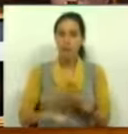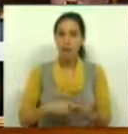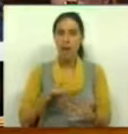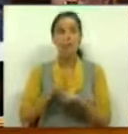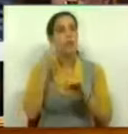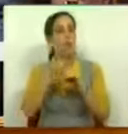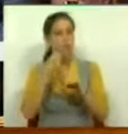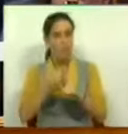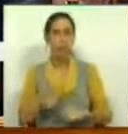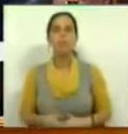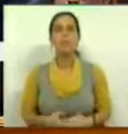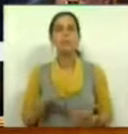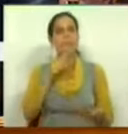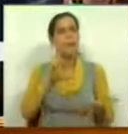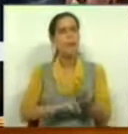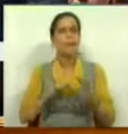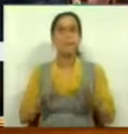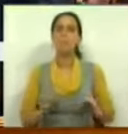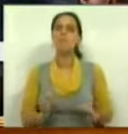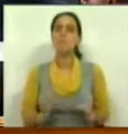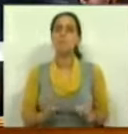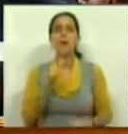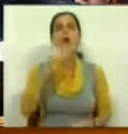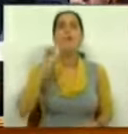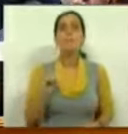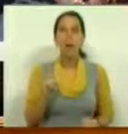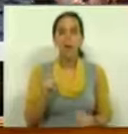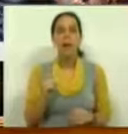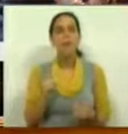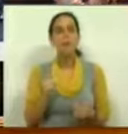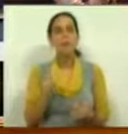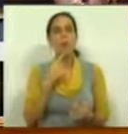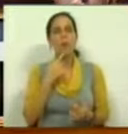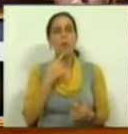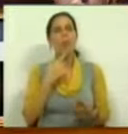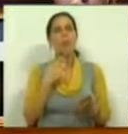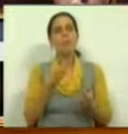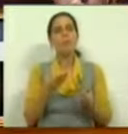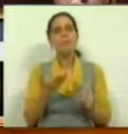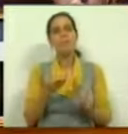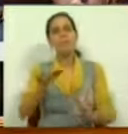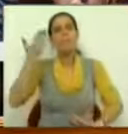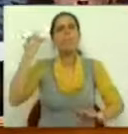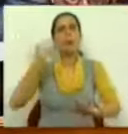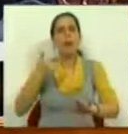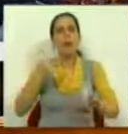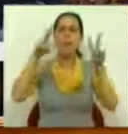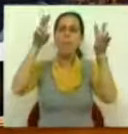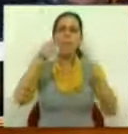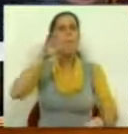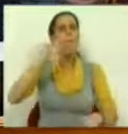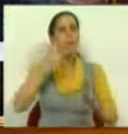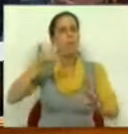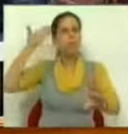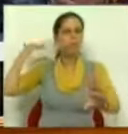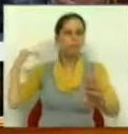desse combate. É bem verdade que o Partido Socialista tem estado muito longe destas matérias